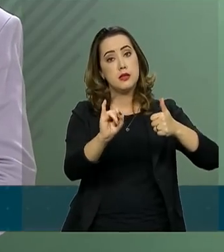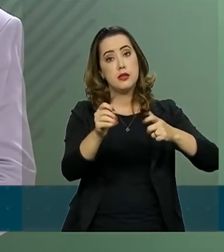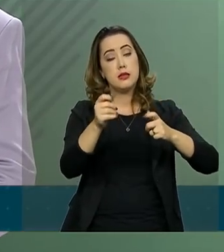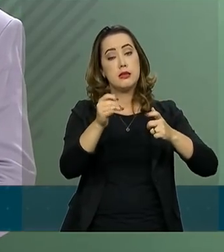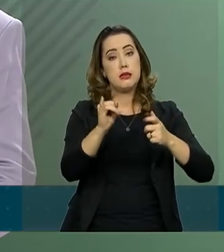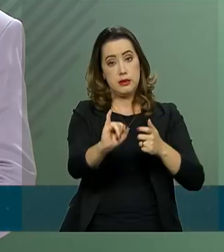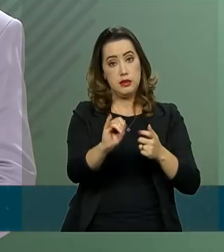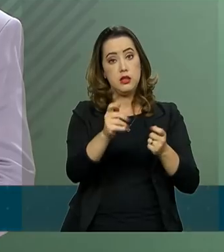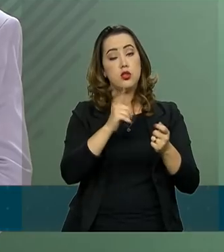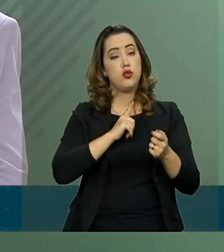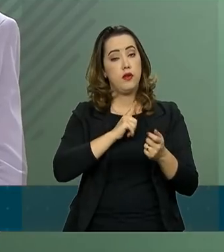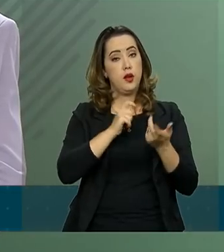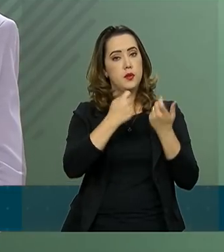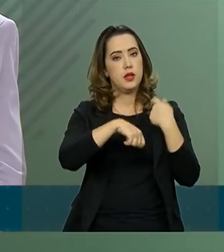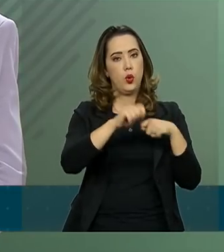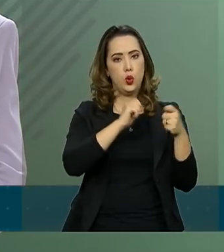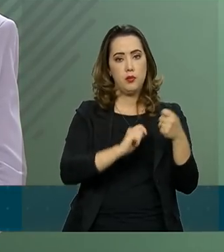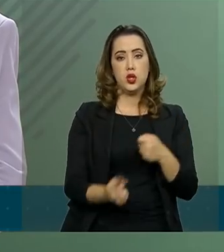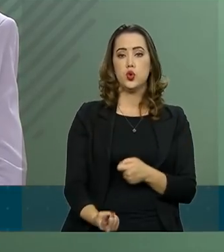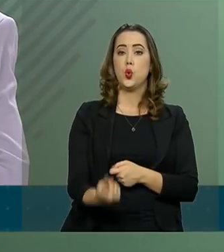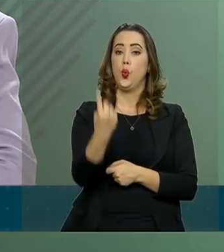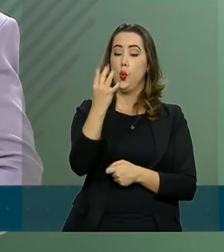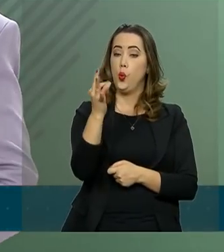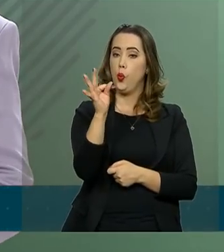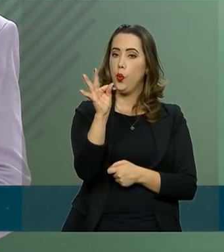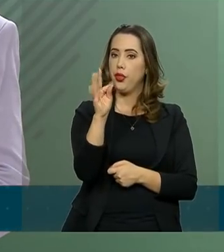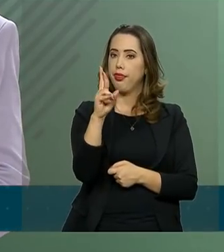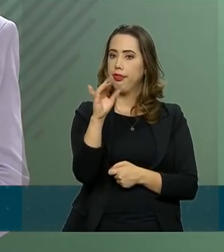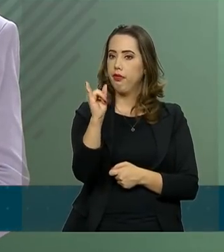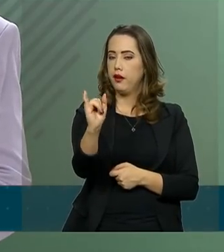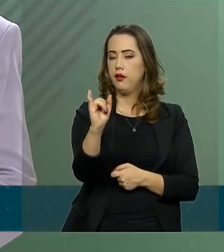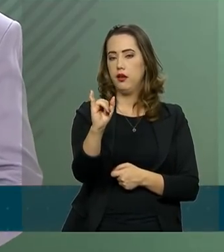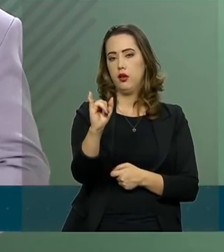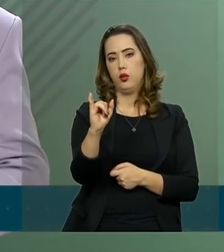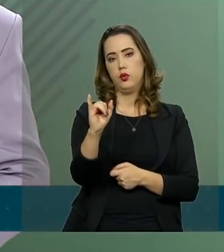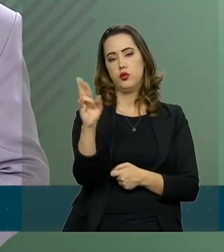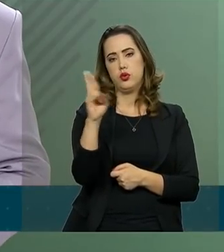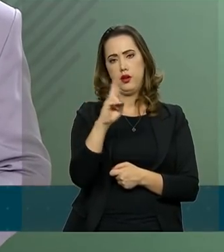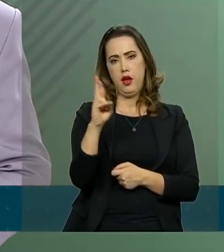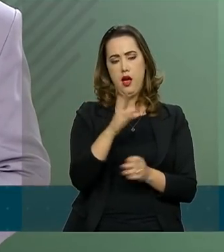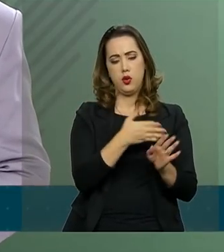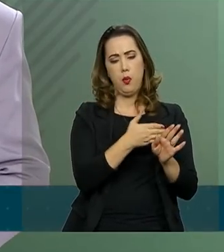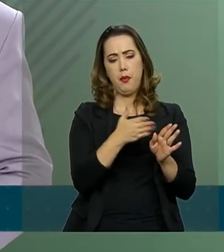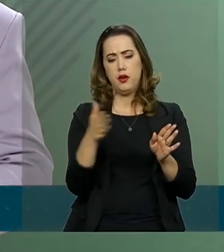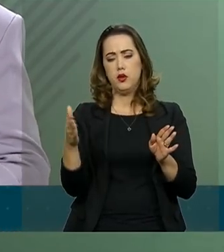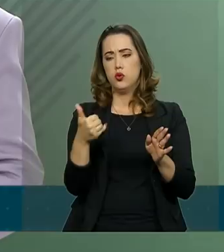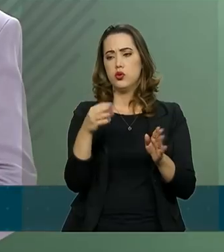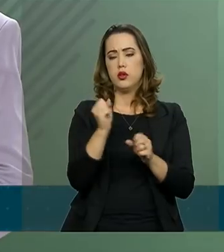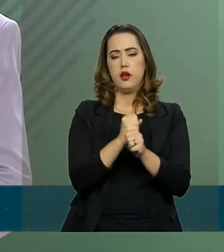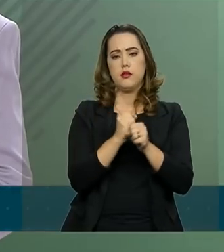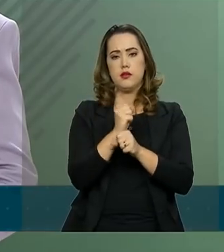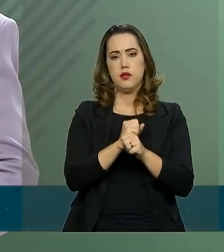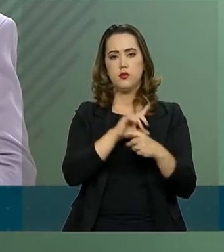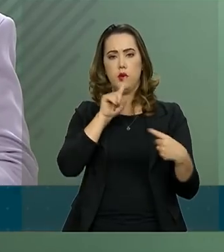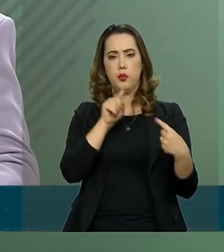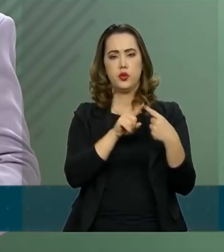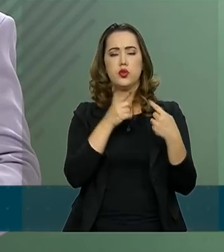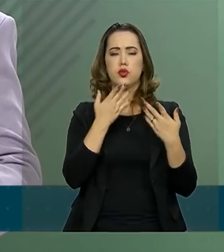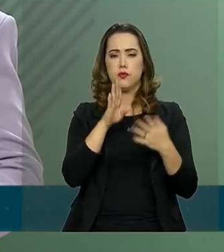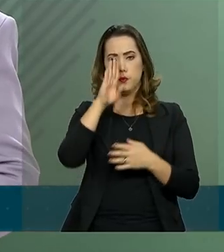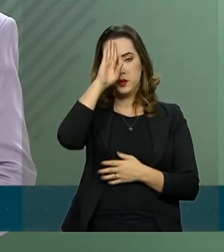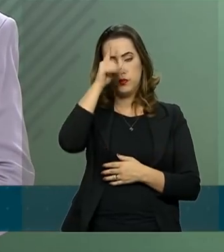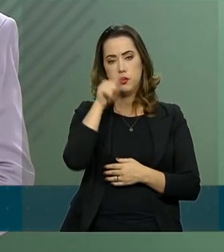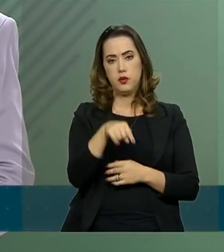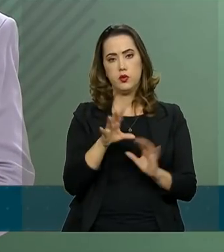cerca de um trilhão de reais reais em dez anos. Nesse contexto, nesse objetivo, que é o objetivo principal